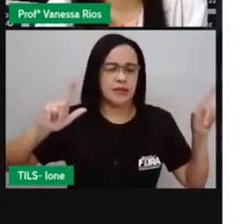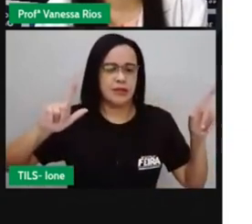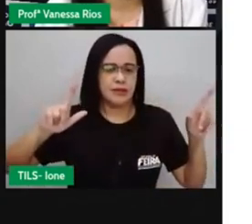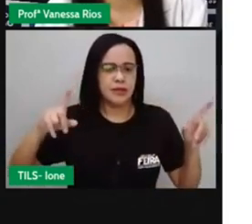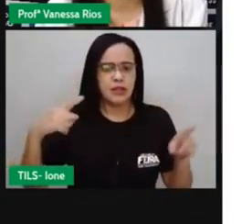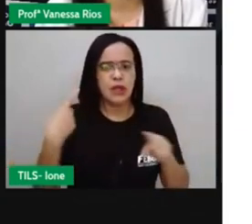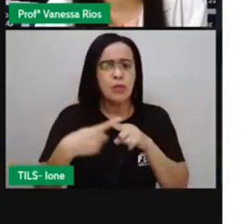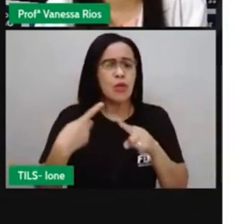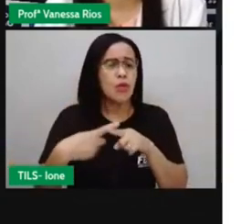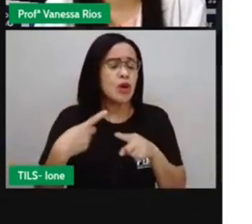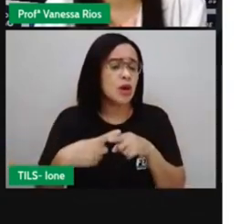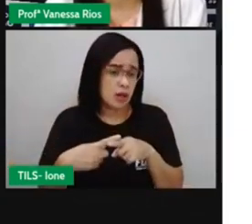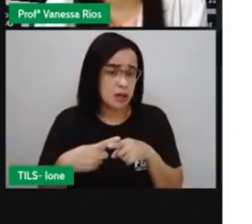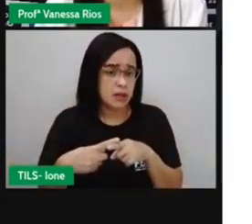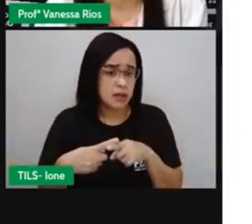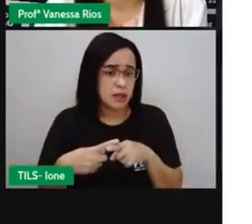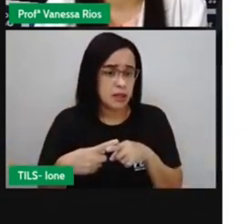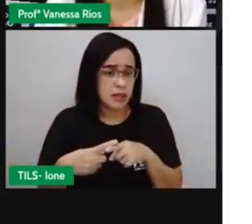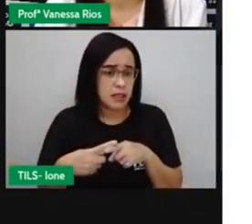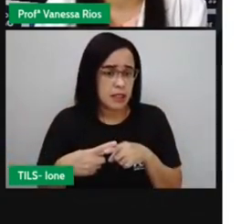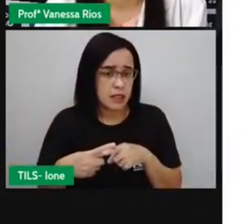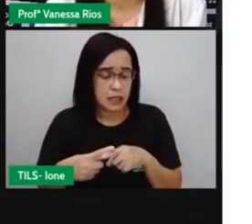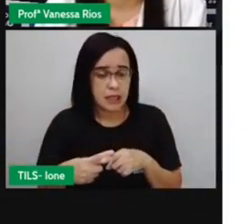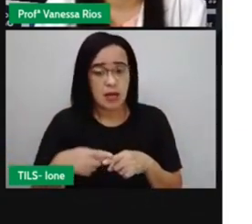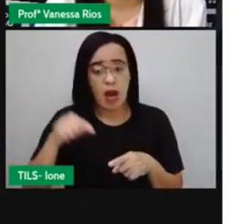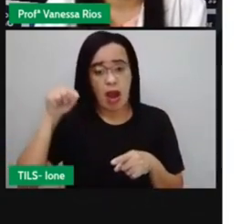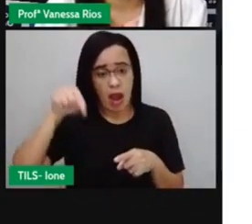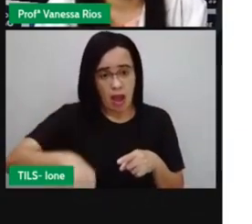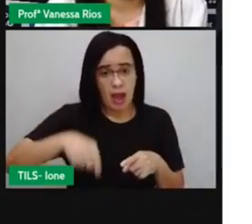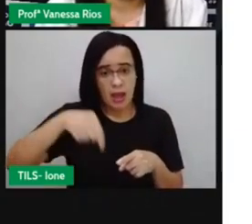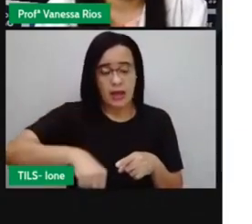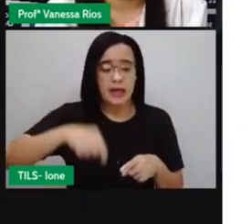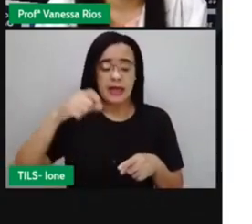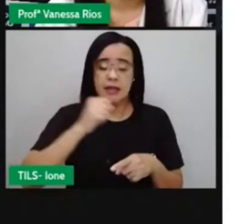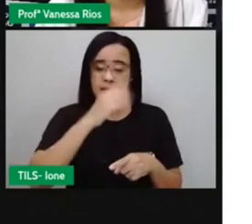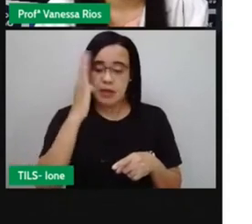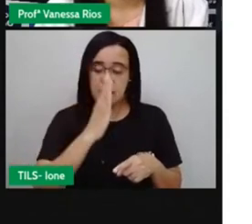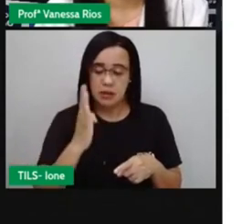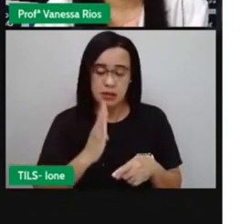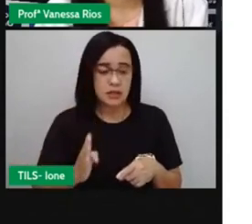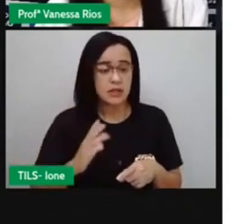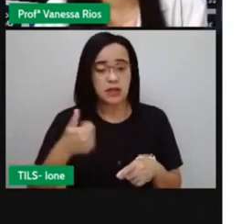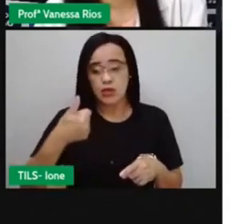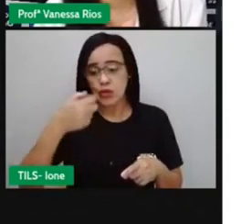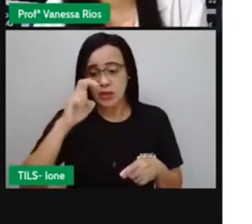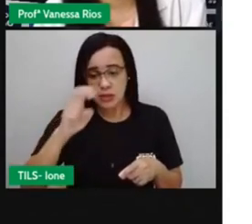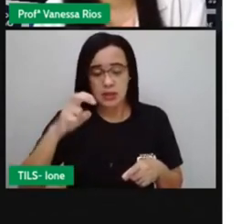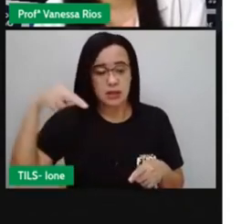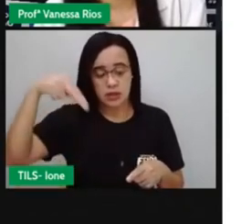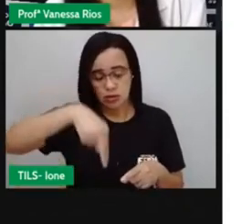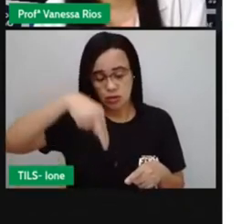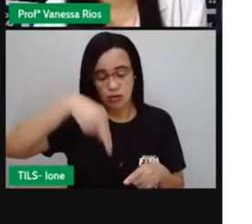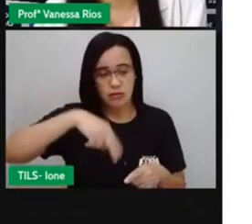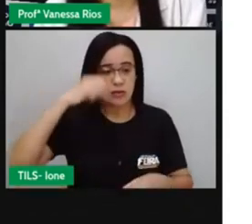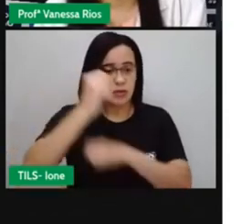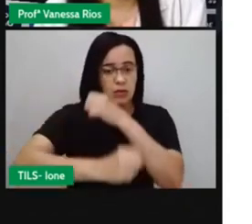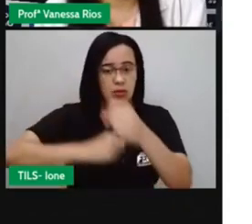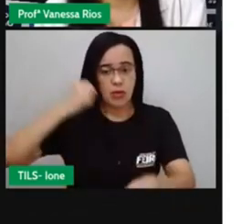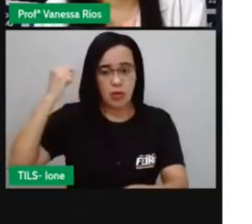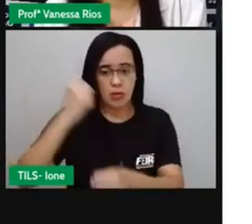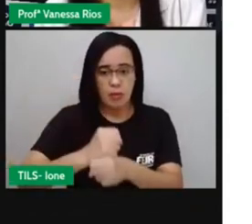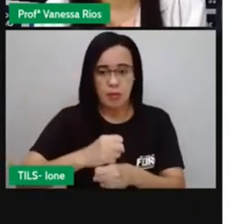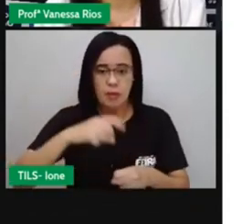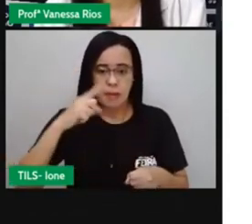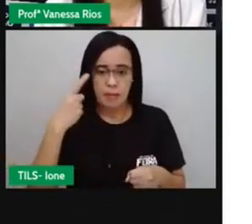adotada pelo Brasil em 15 de novembro de 1889, o país é representado por um chefe de